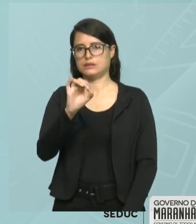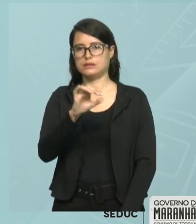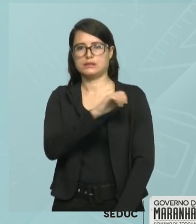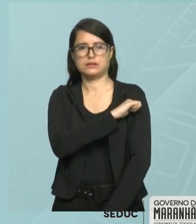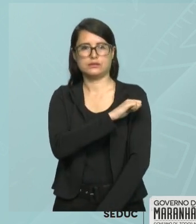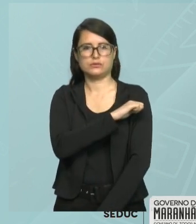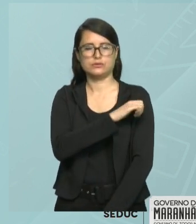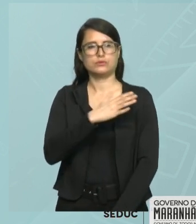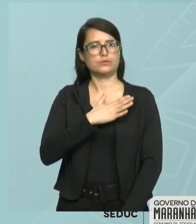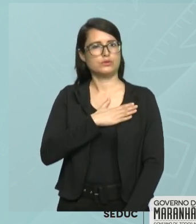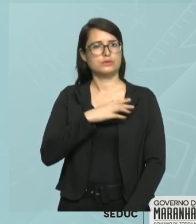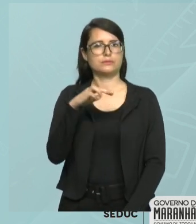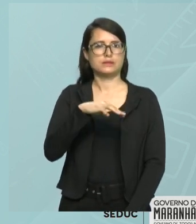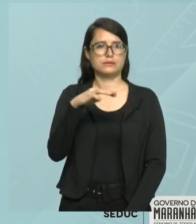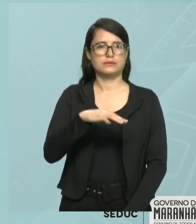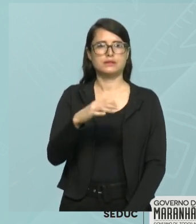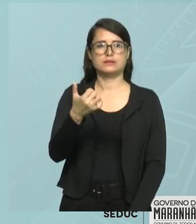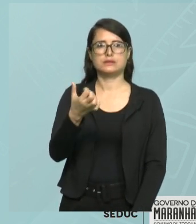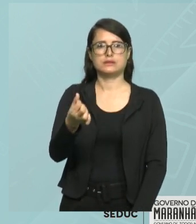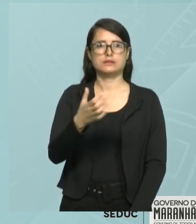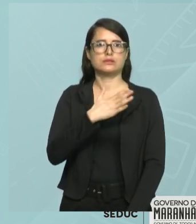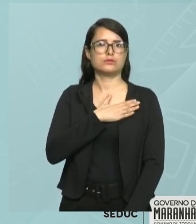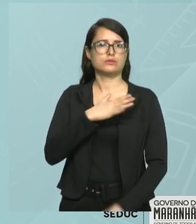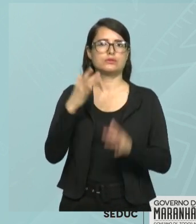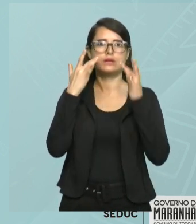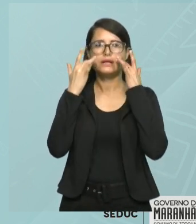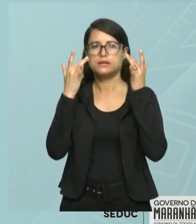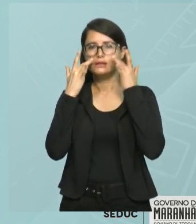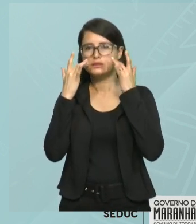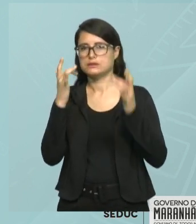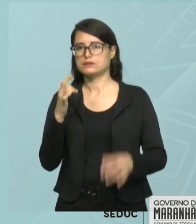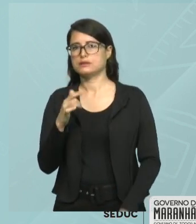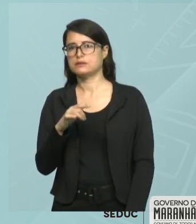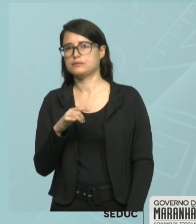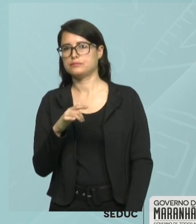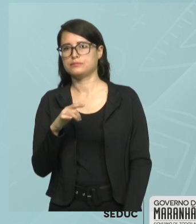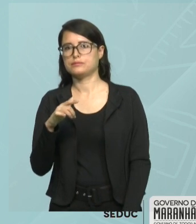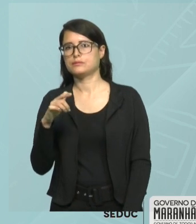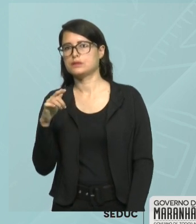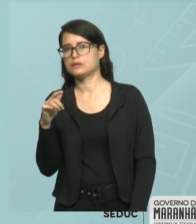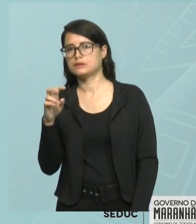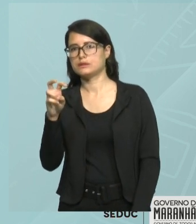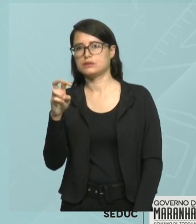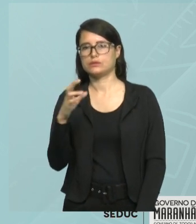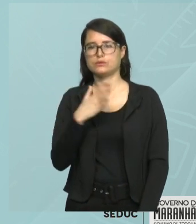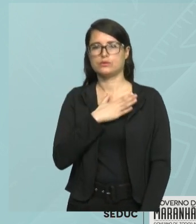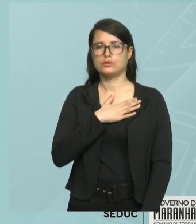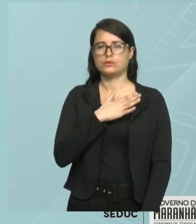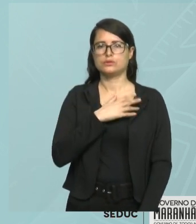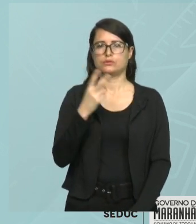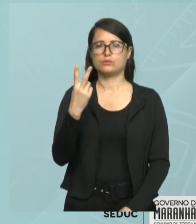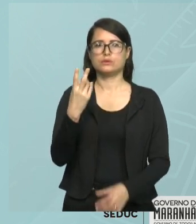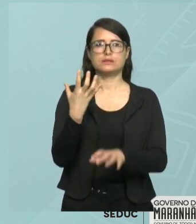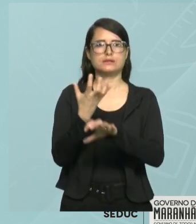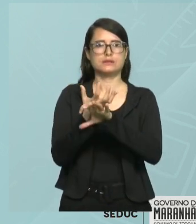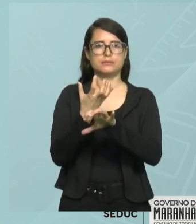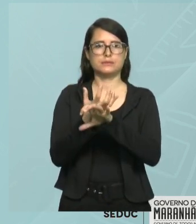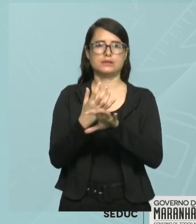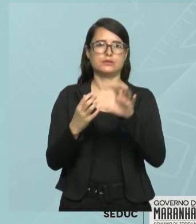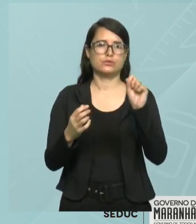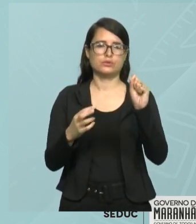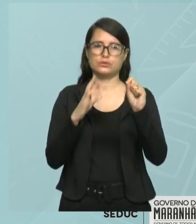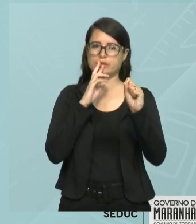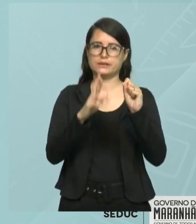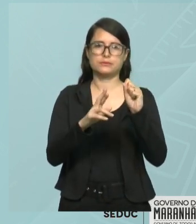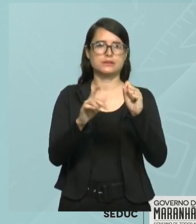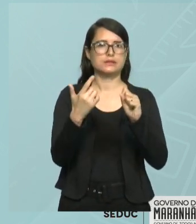gostam das duas disciplinas, e oito não responderam. Quantos alunos há nessa sala? Ora, turma, se eu